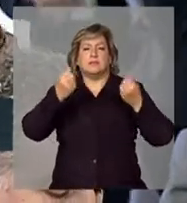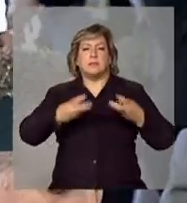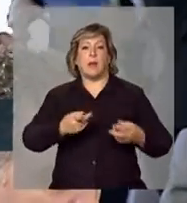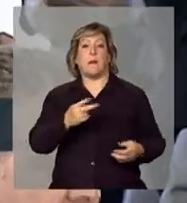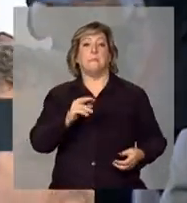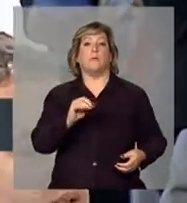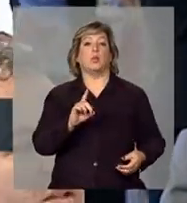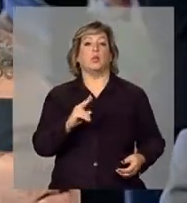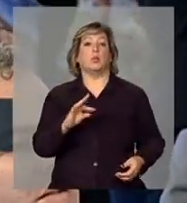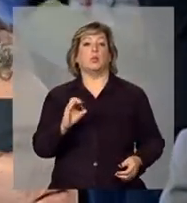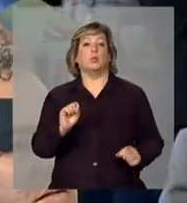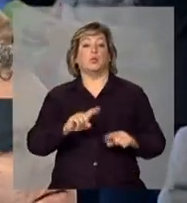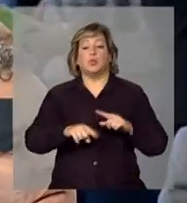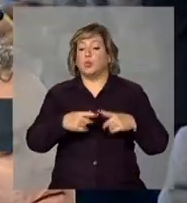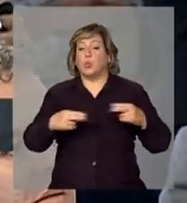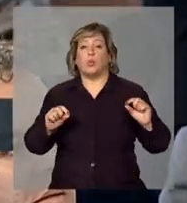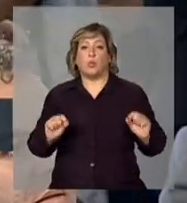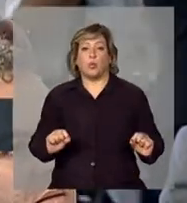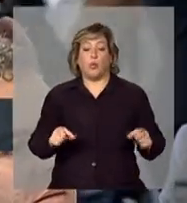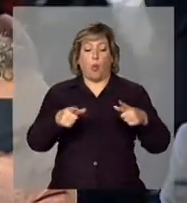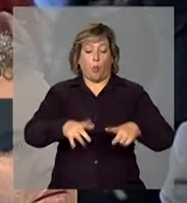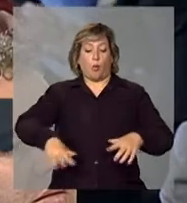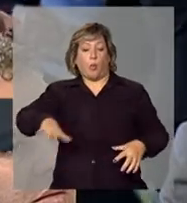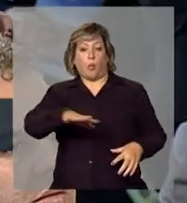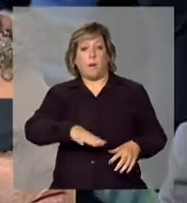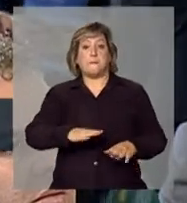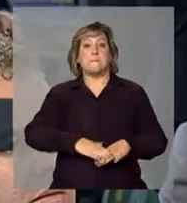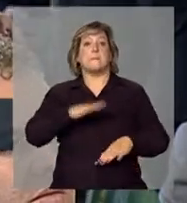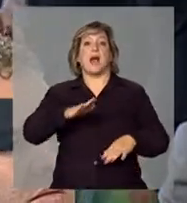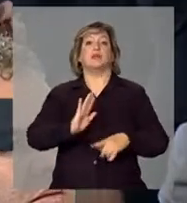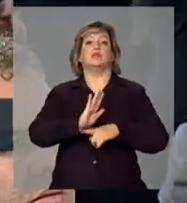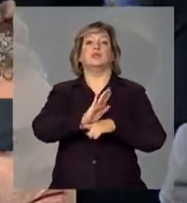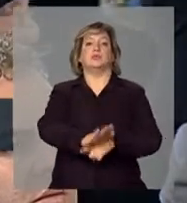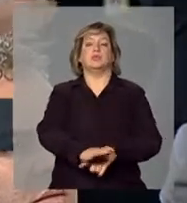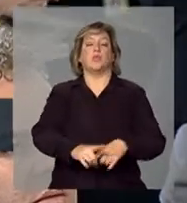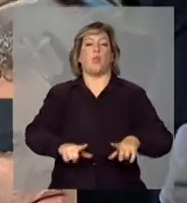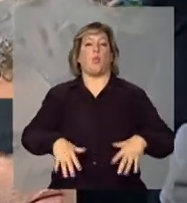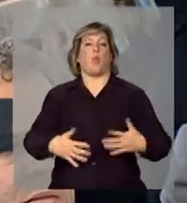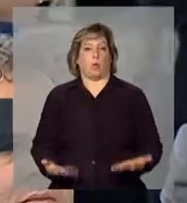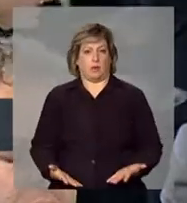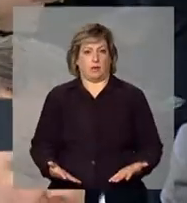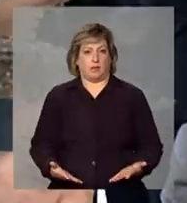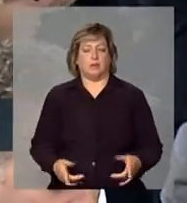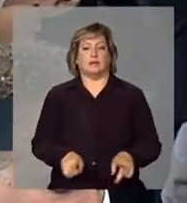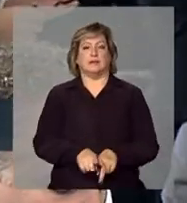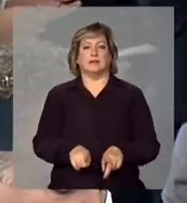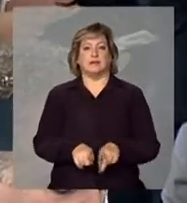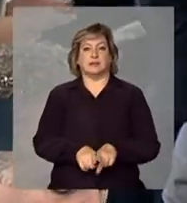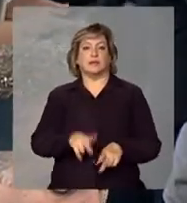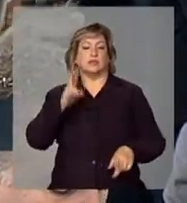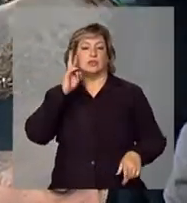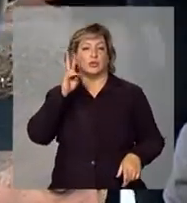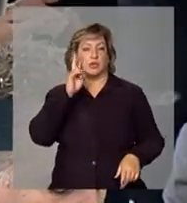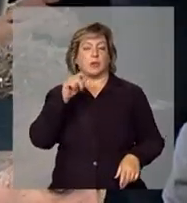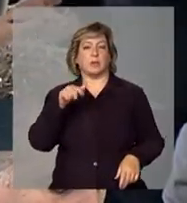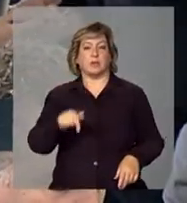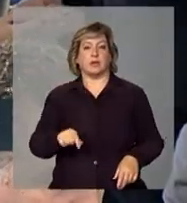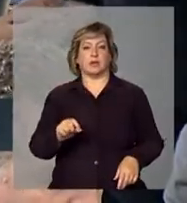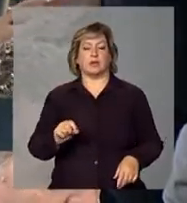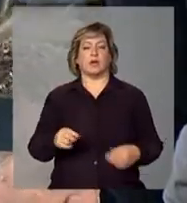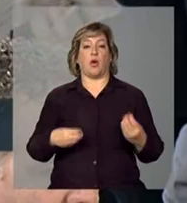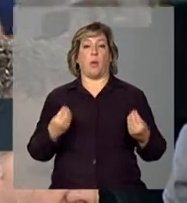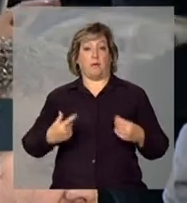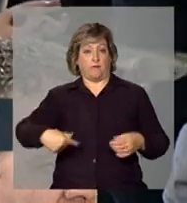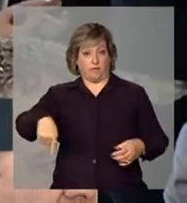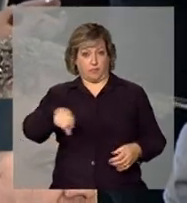e região que vai ser mais beneficiada. E com relação a essa questão de como vocês